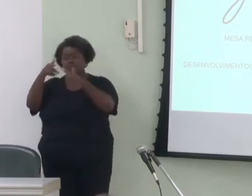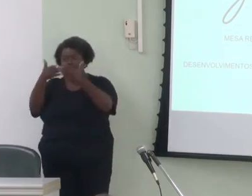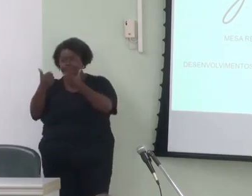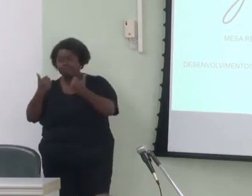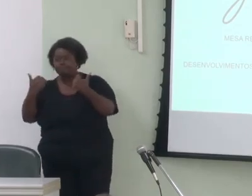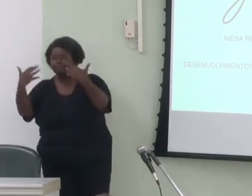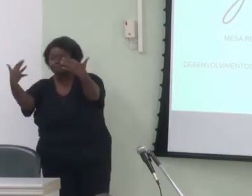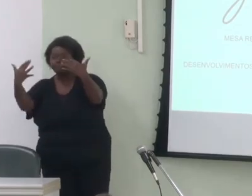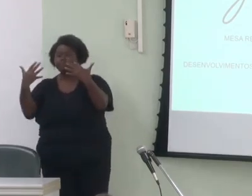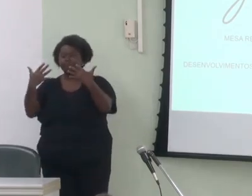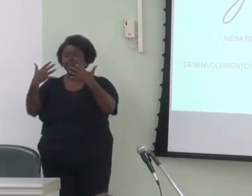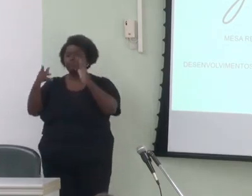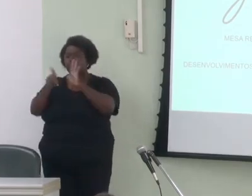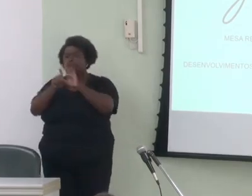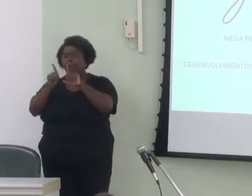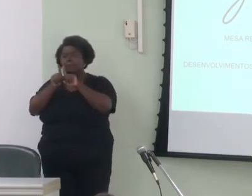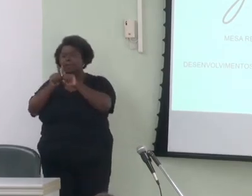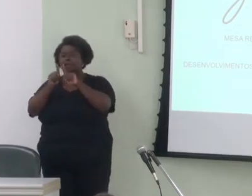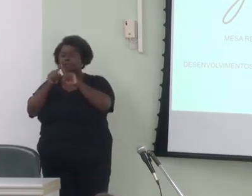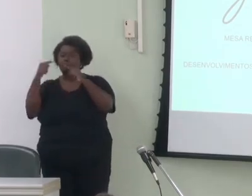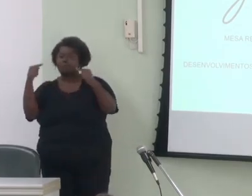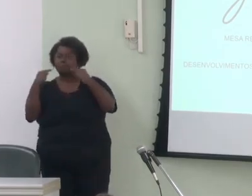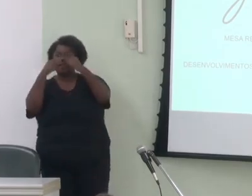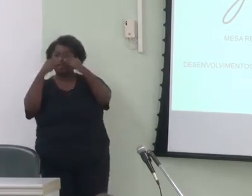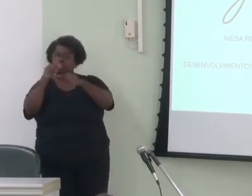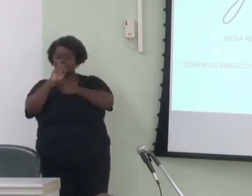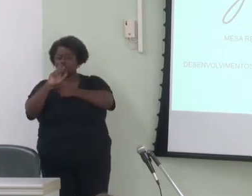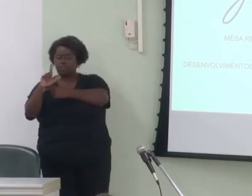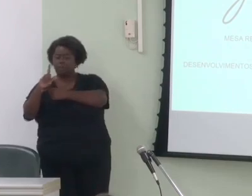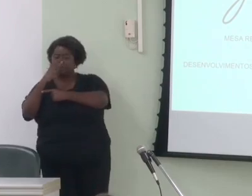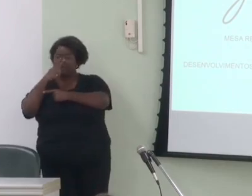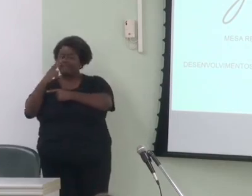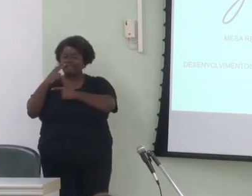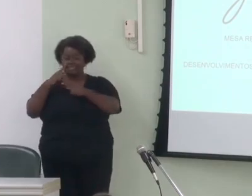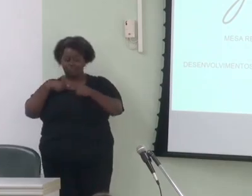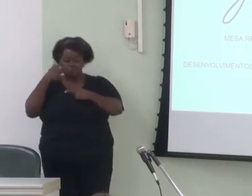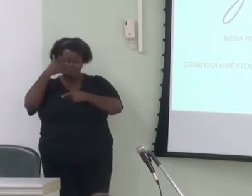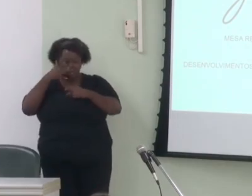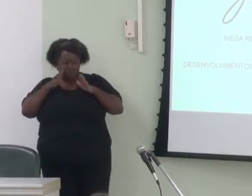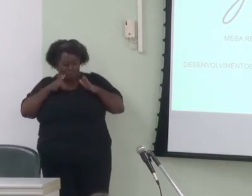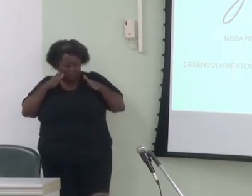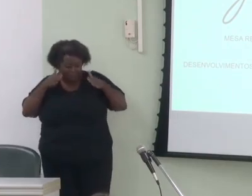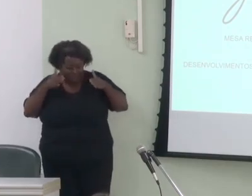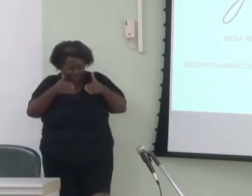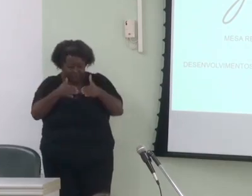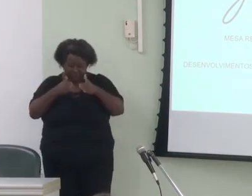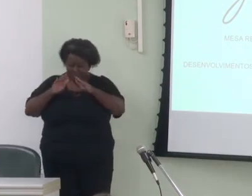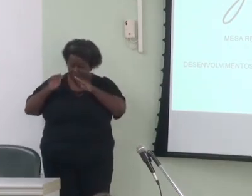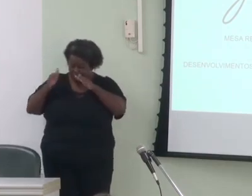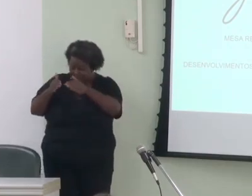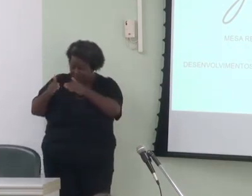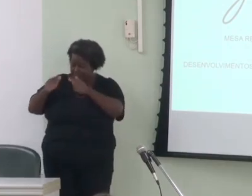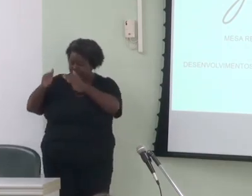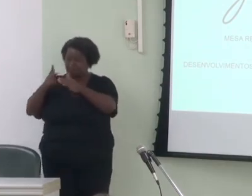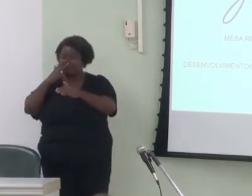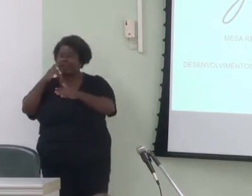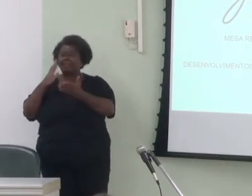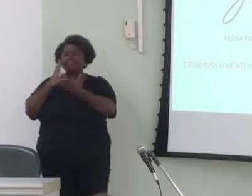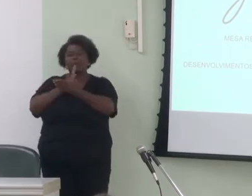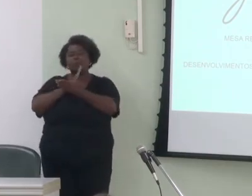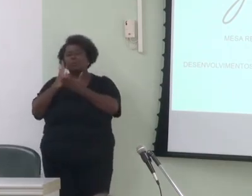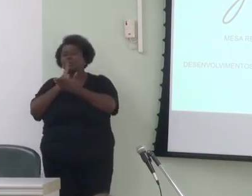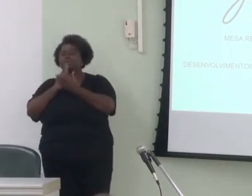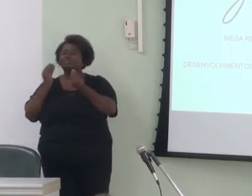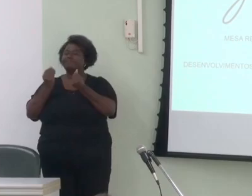característica do Géo, e não me pareceu adequado fazer uma fala tão específica que seria certamente enfadonha para aqueles que não